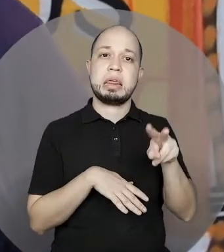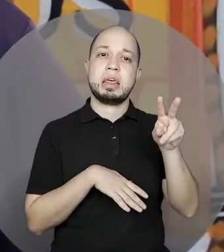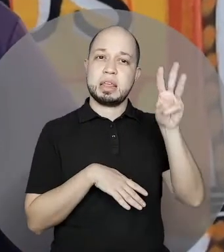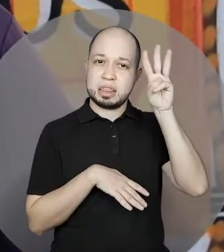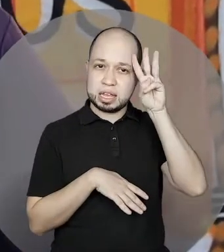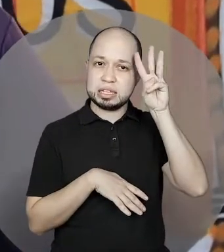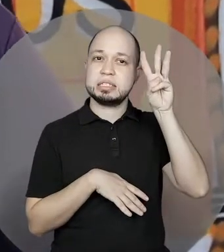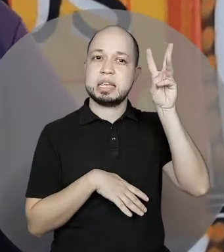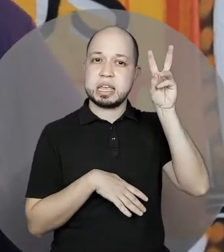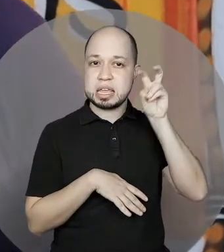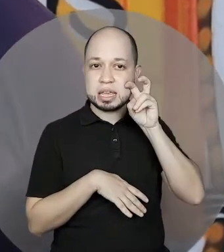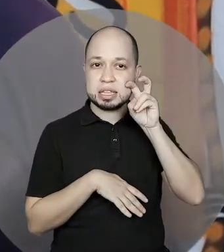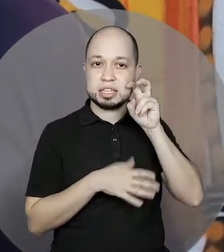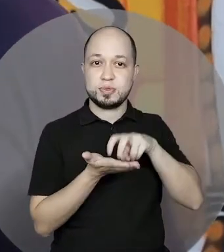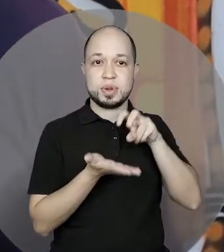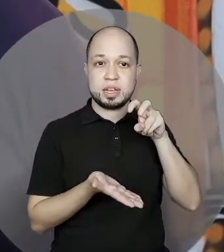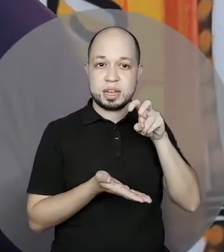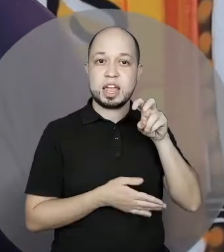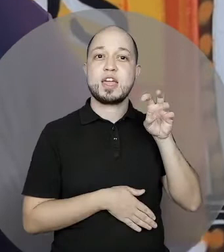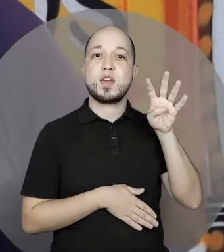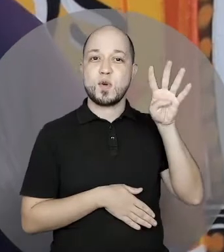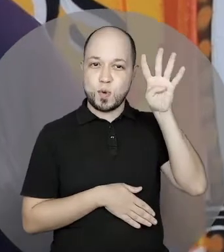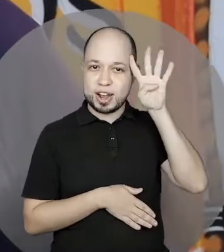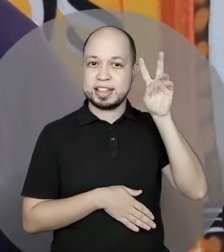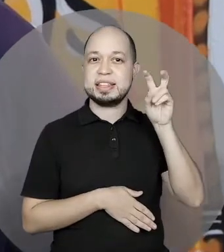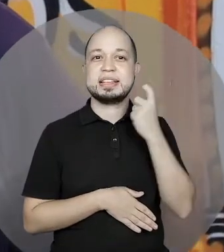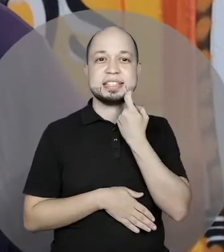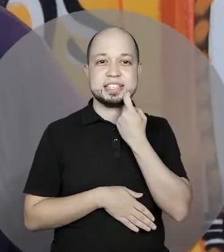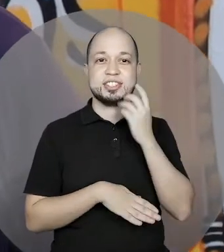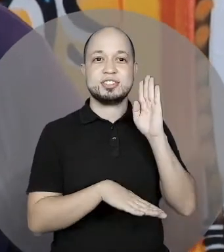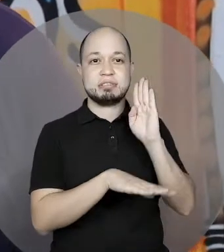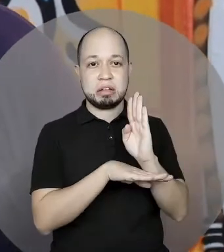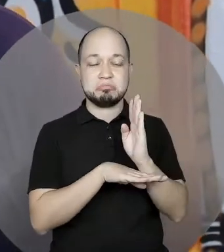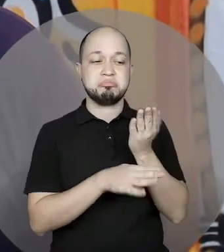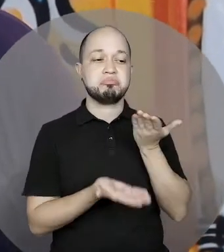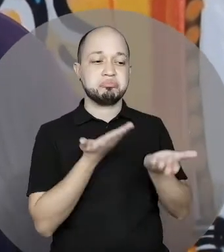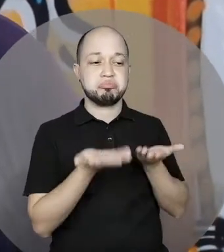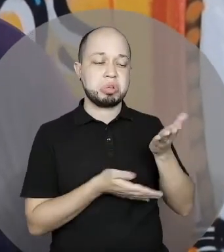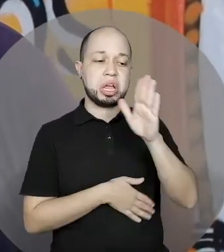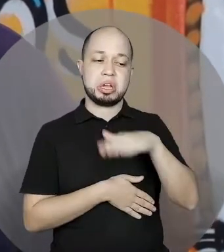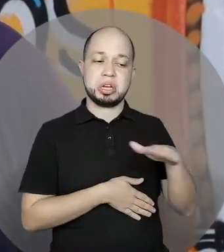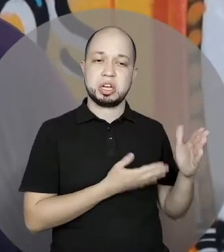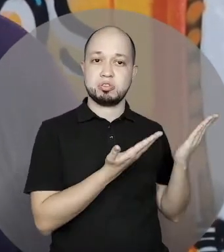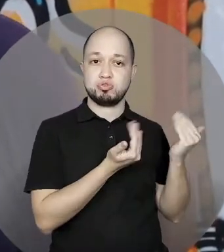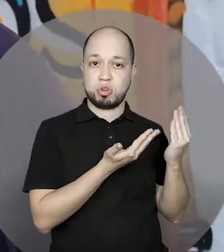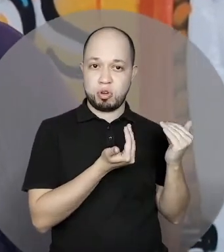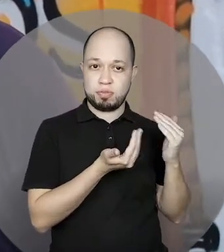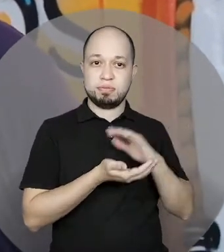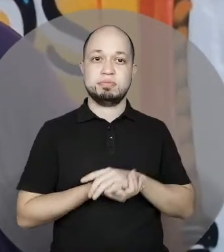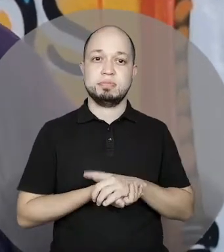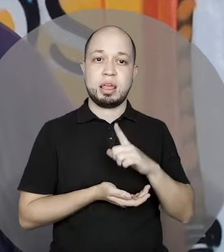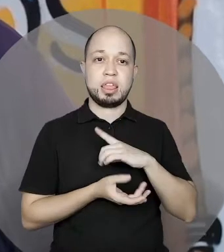manhã, e quartas e sextas à tarde, atendendo crianças e adolescentes. Nós temos a oficina de